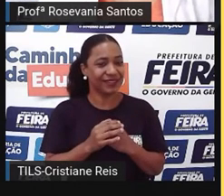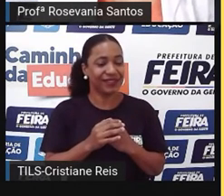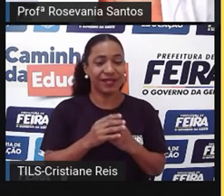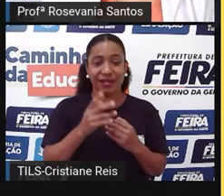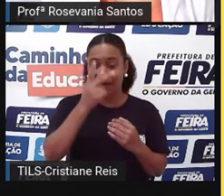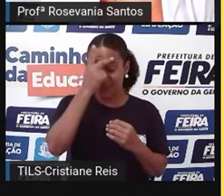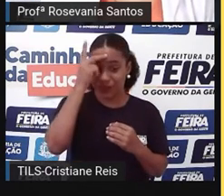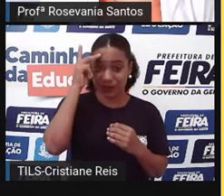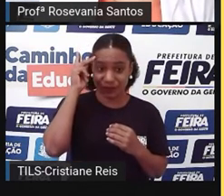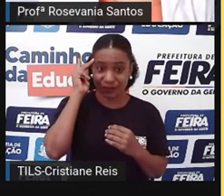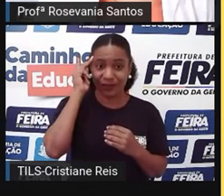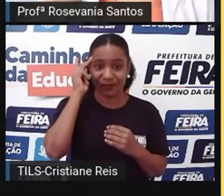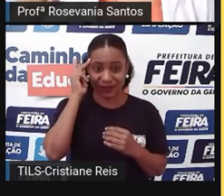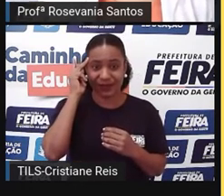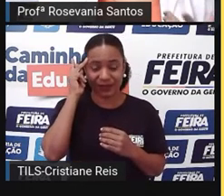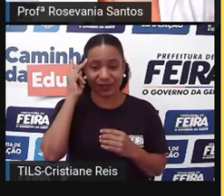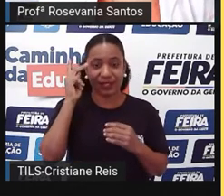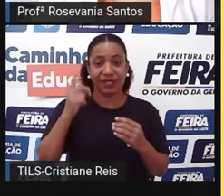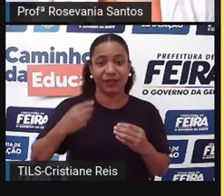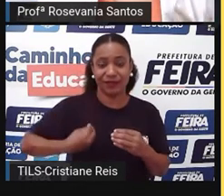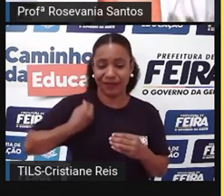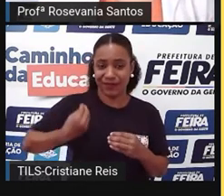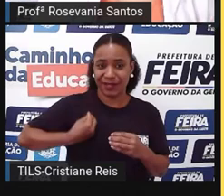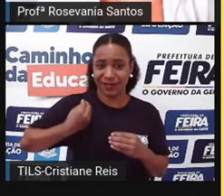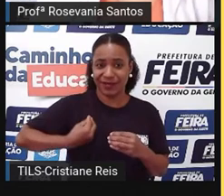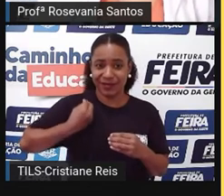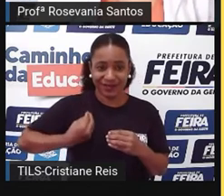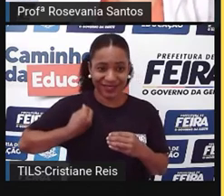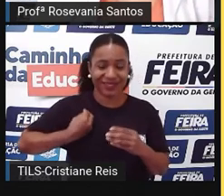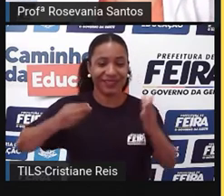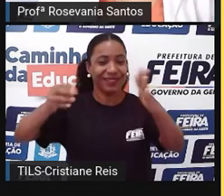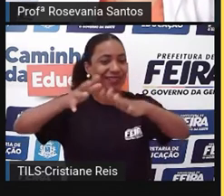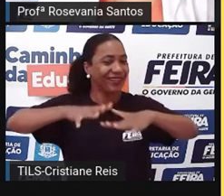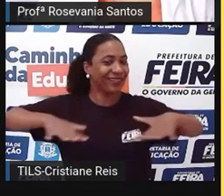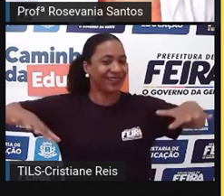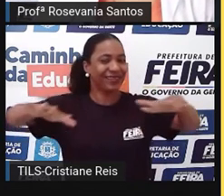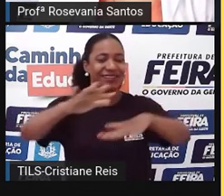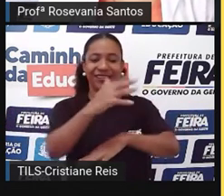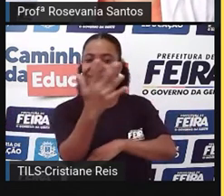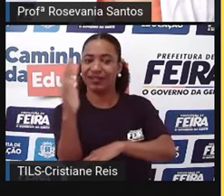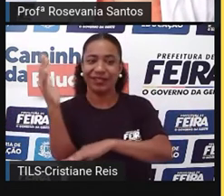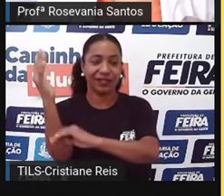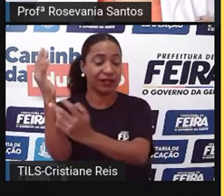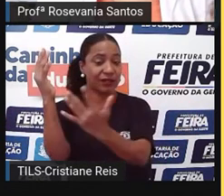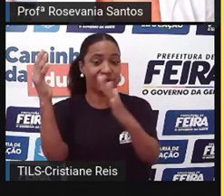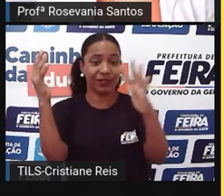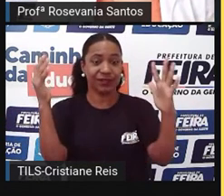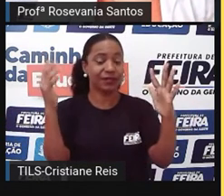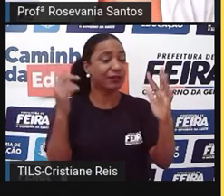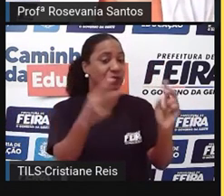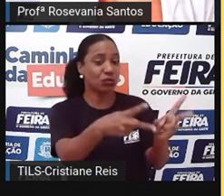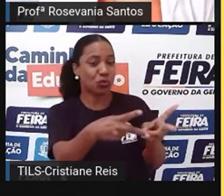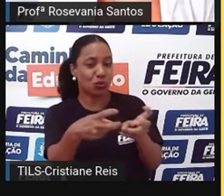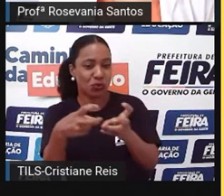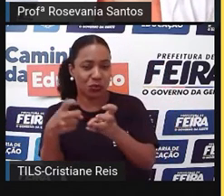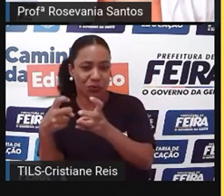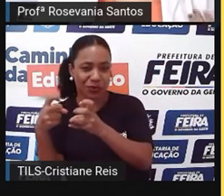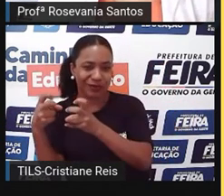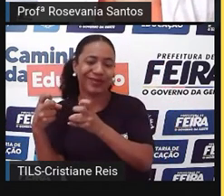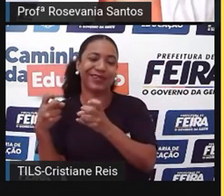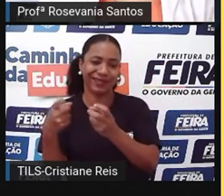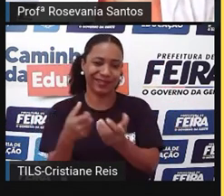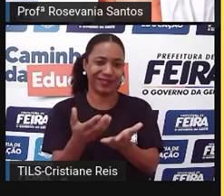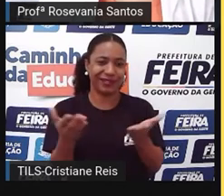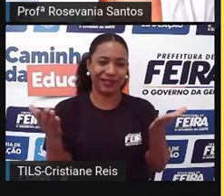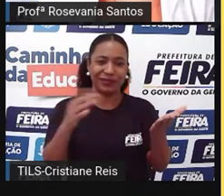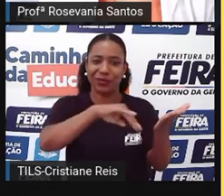ele vive nessa superfície aí, e ele vive, né, explorando essas formas de relevo. Aqui eu chamei a atenção, né, de duas, que é